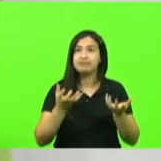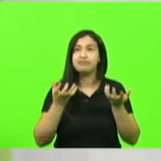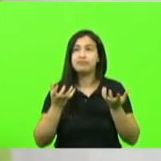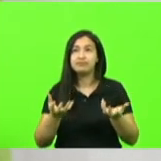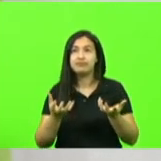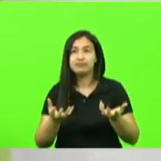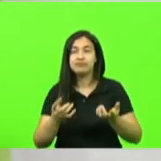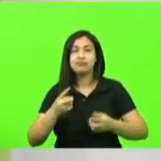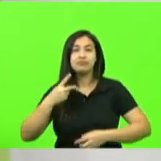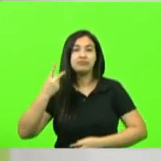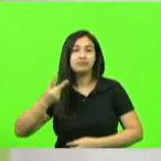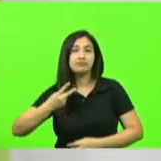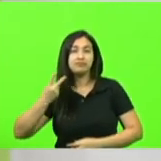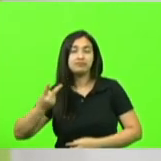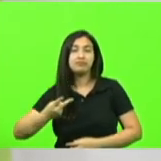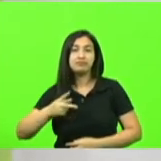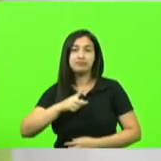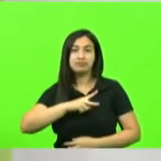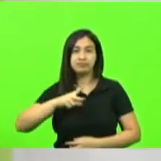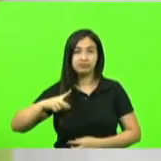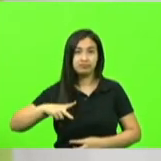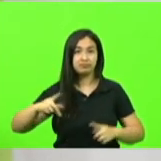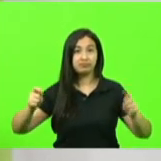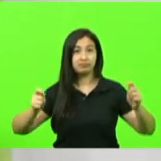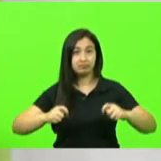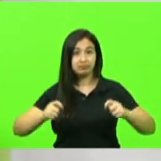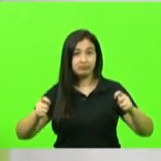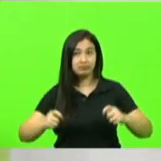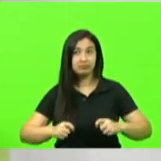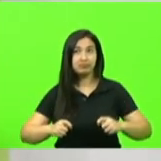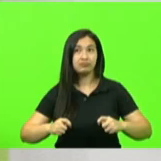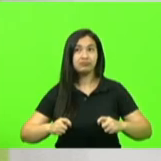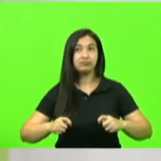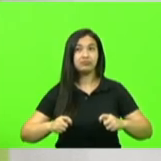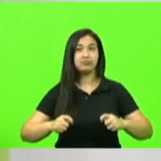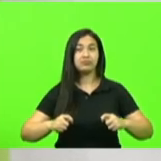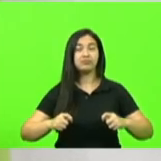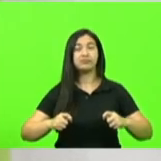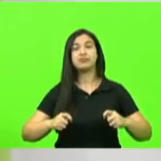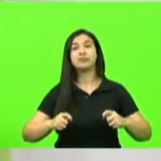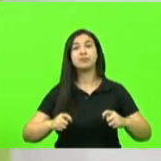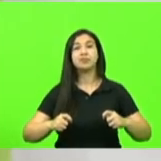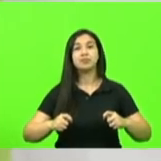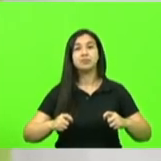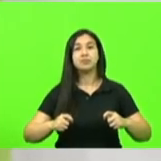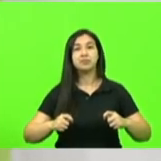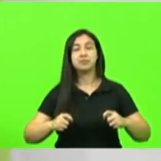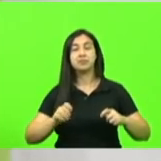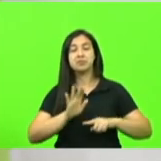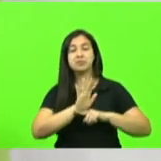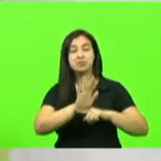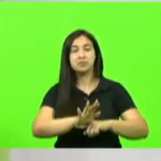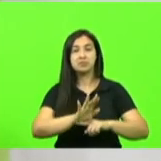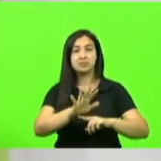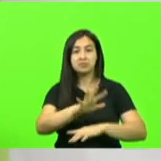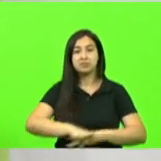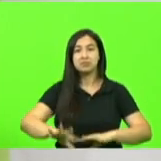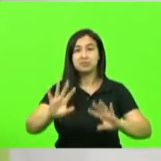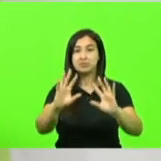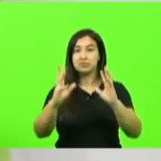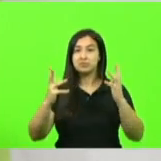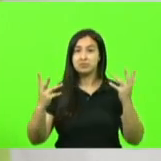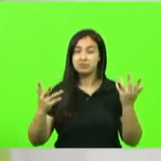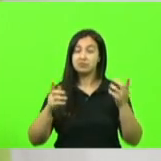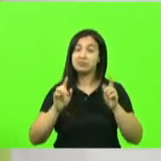políticas públicas que possam manter preservar sim o meio ambiente mas também fazer uma transição principalmente nesse